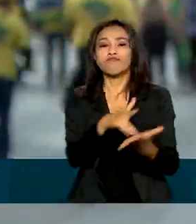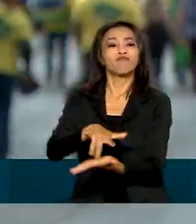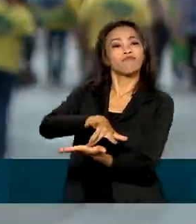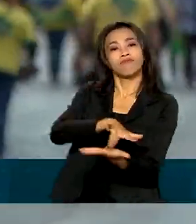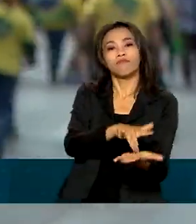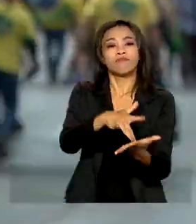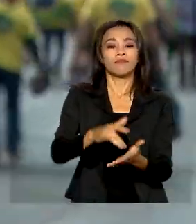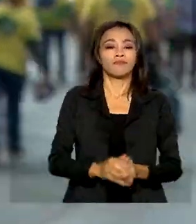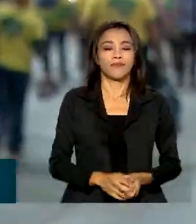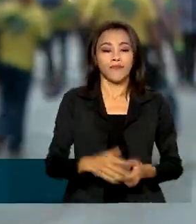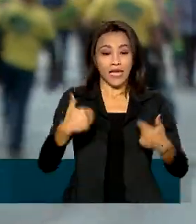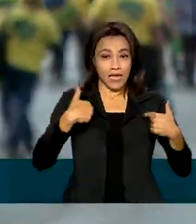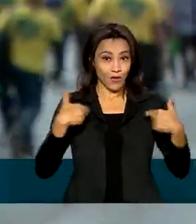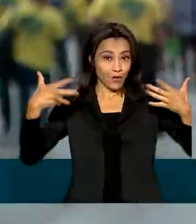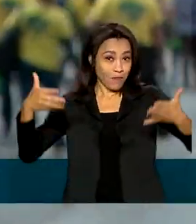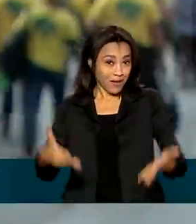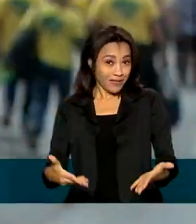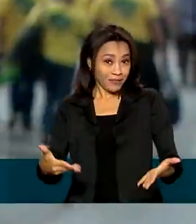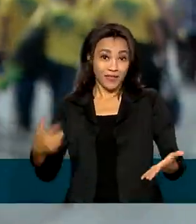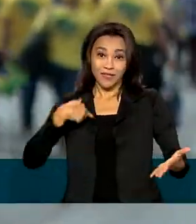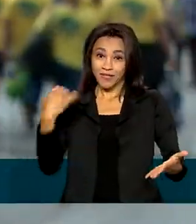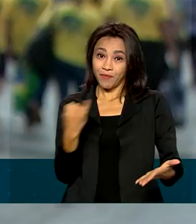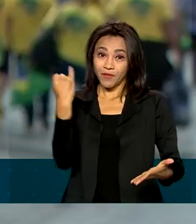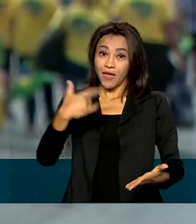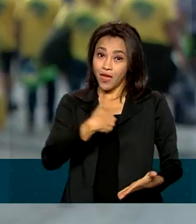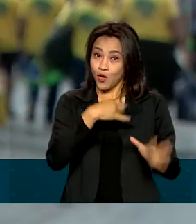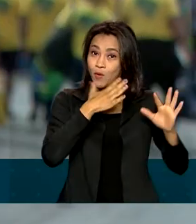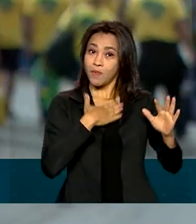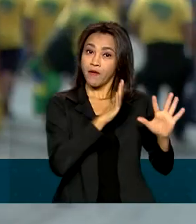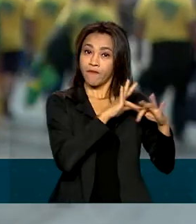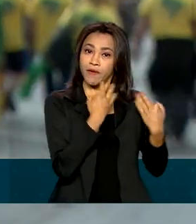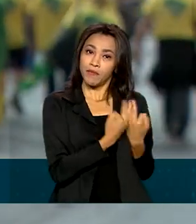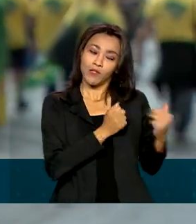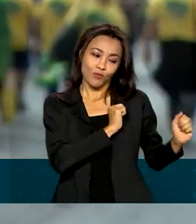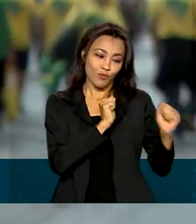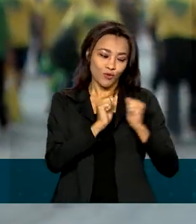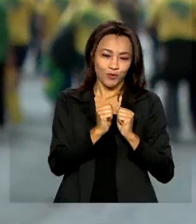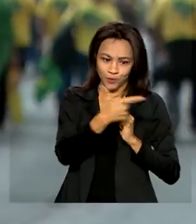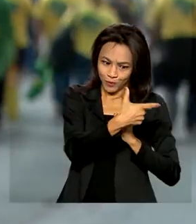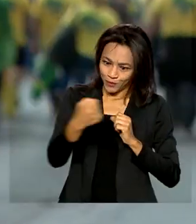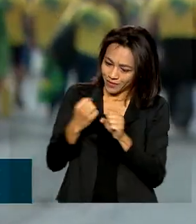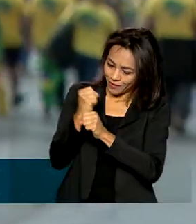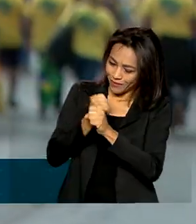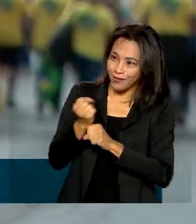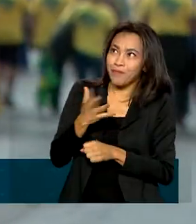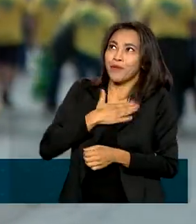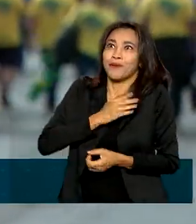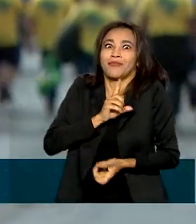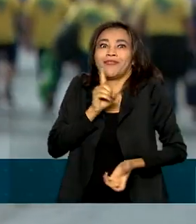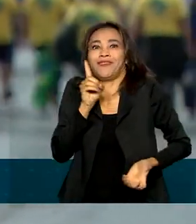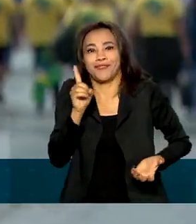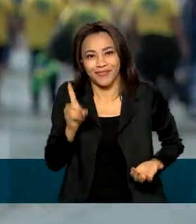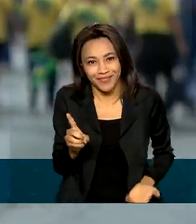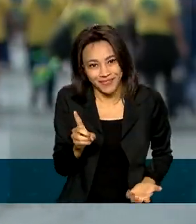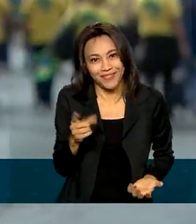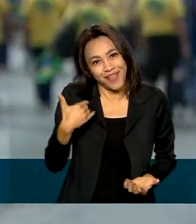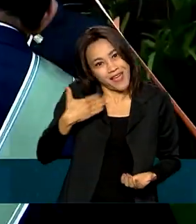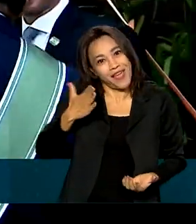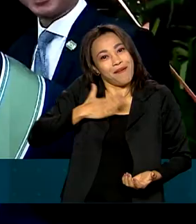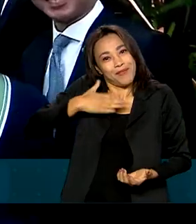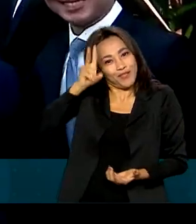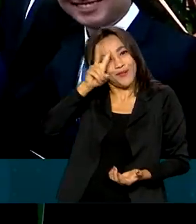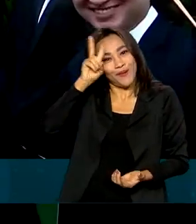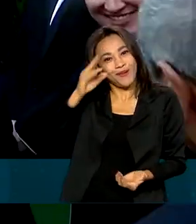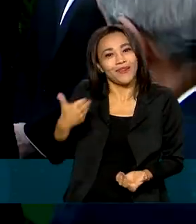Estou fazendo parte disso, isso é a importância. E minha família estamos aqui hoje, 200 anos, meu Deus, estou fazendo a minha história.